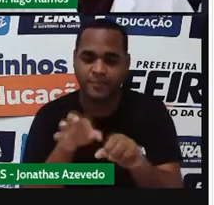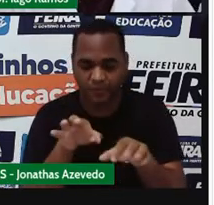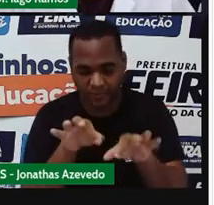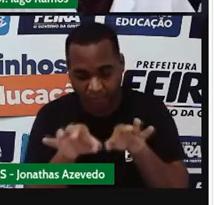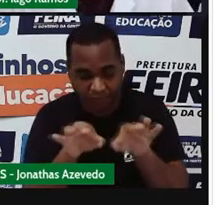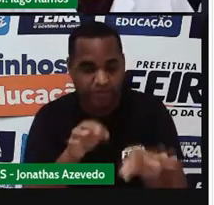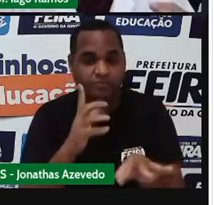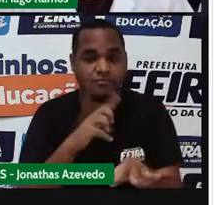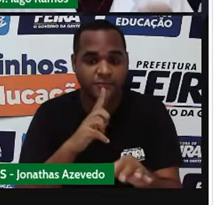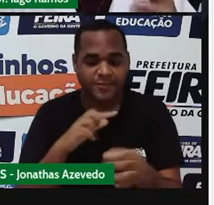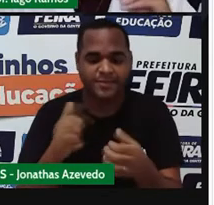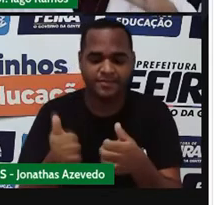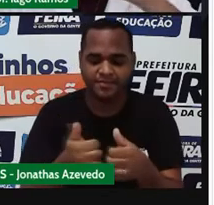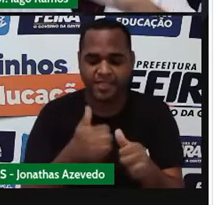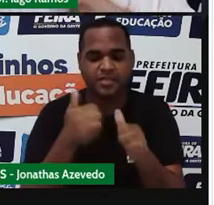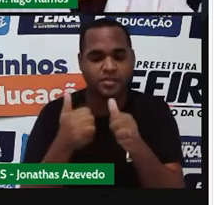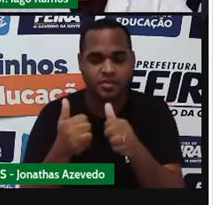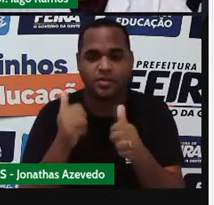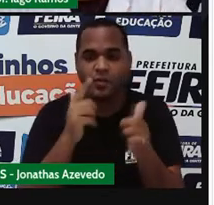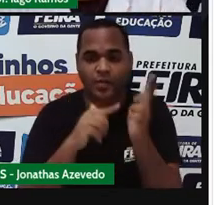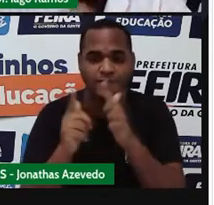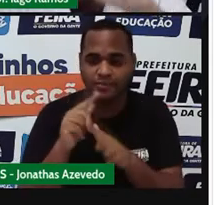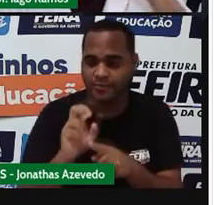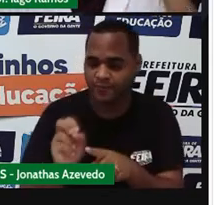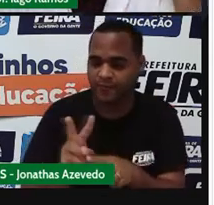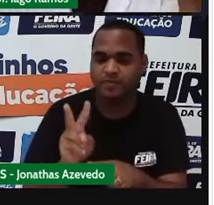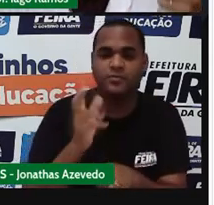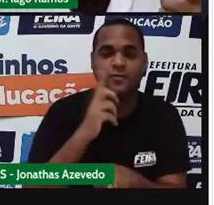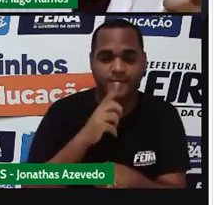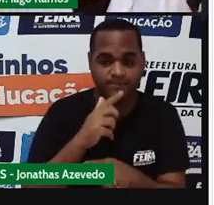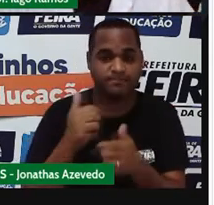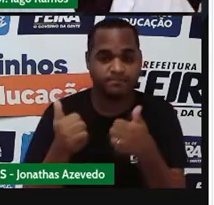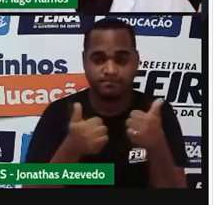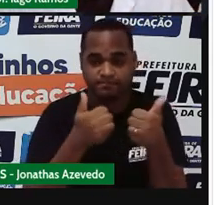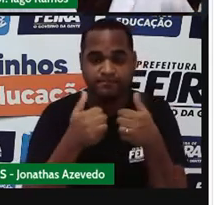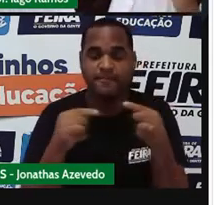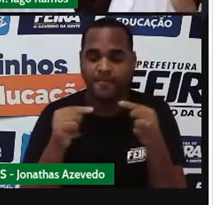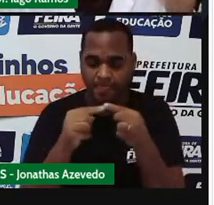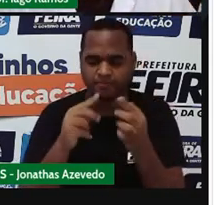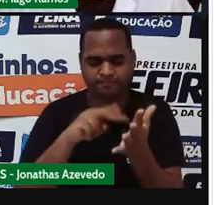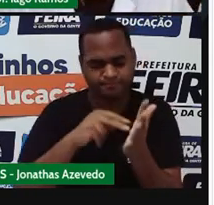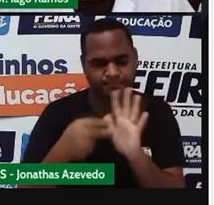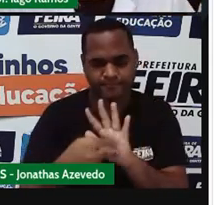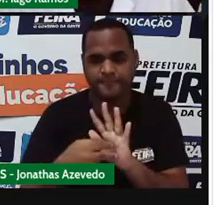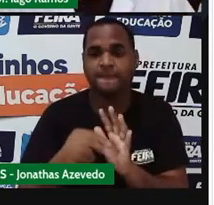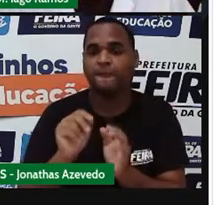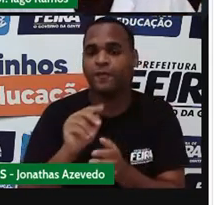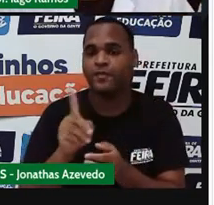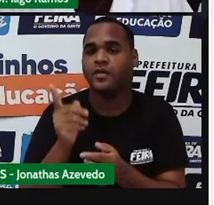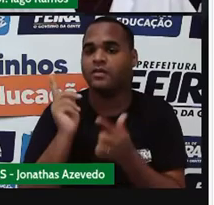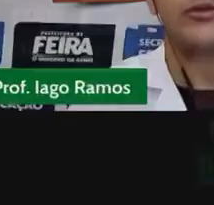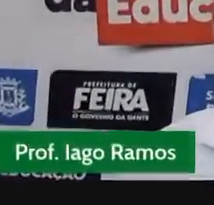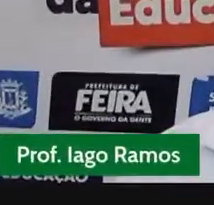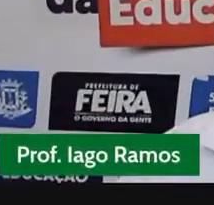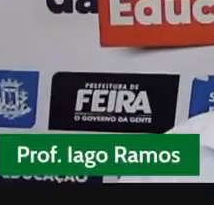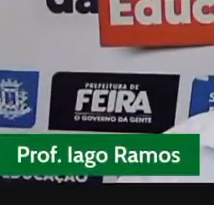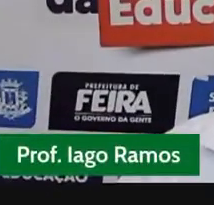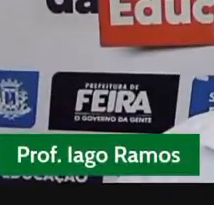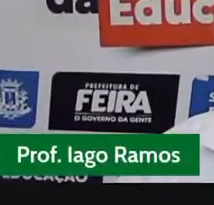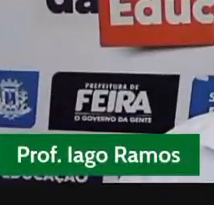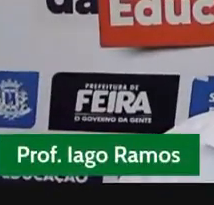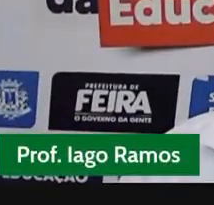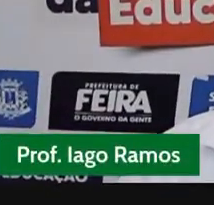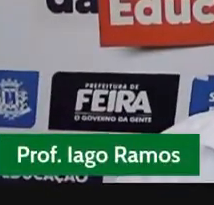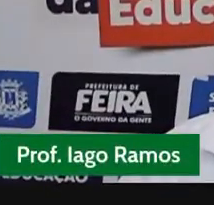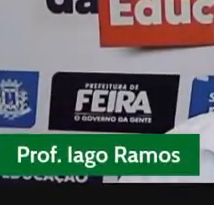a equação significa encontrar o valor da incógnita. Traduzindo, resolver a equação significa encontrar o valor